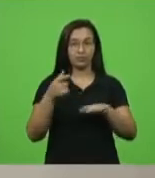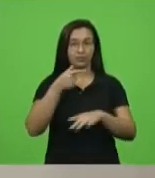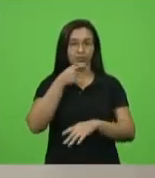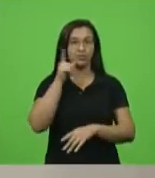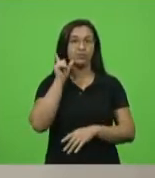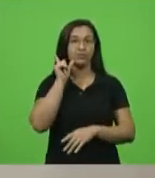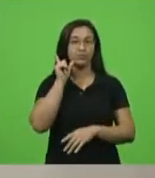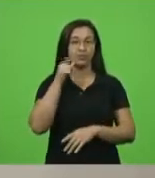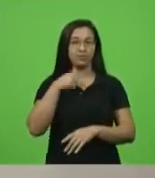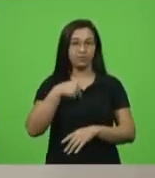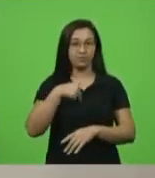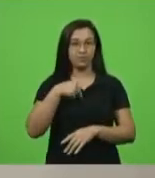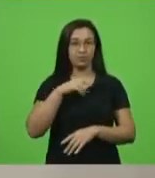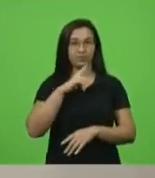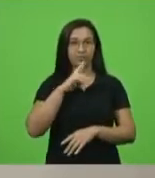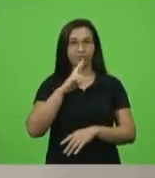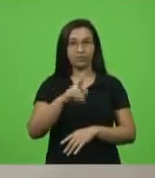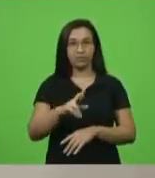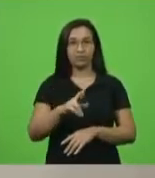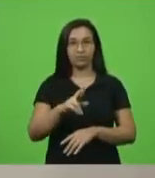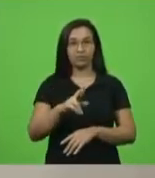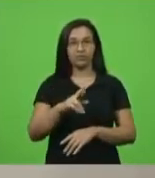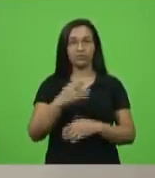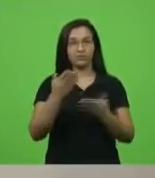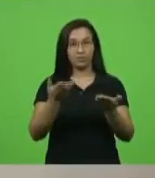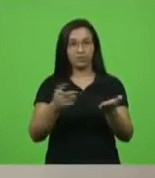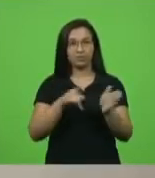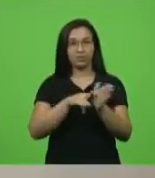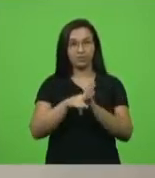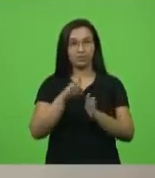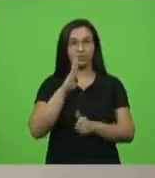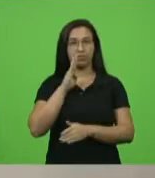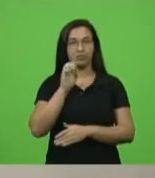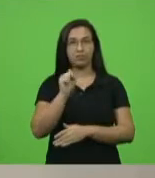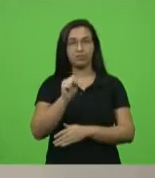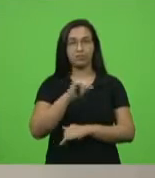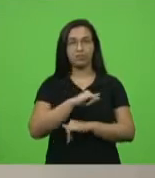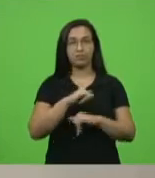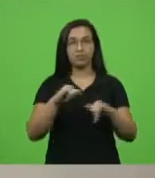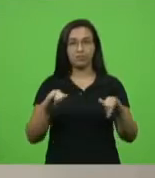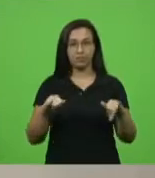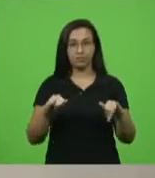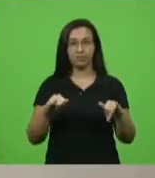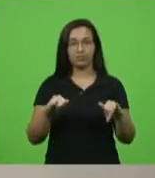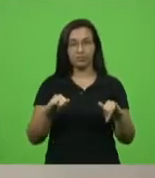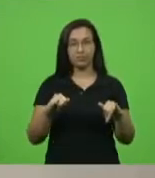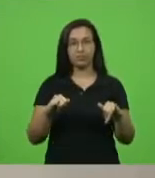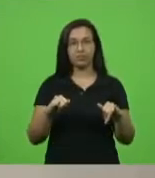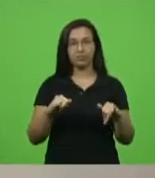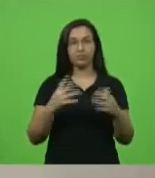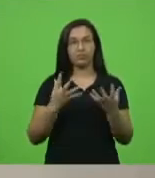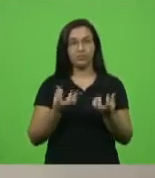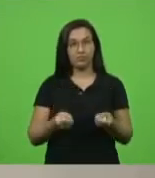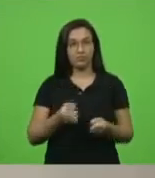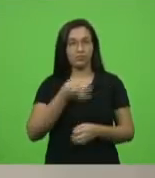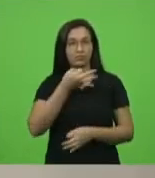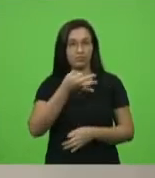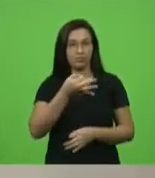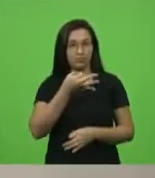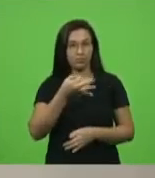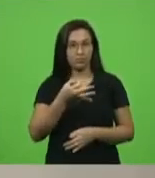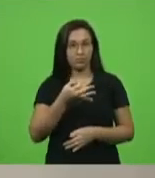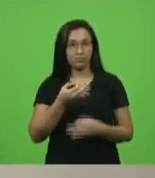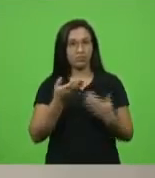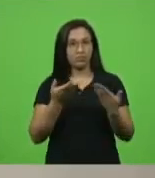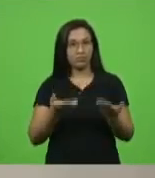Esta presidência, em resposta à questão de ordem levantada pelo deputado Bruno Souza, informa que acatou a sugestão do deputado e que a consultoria legislativa